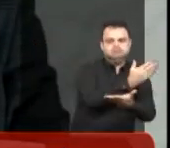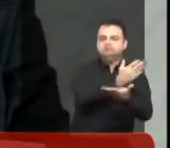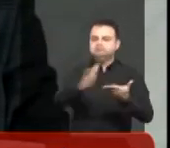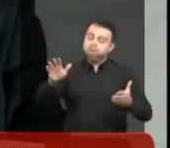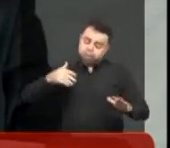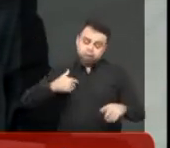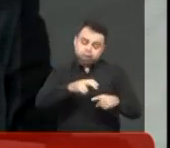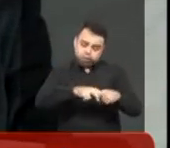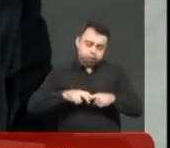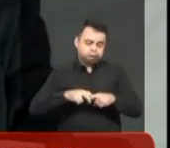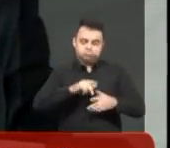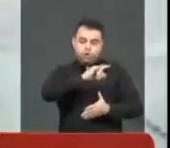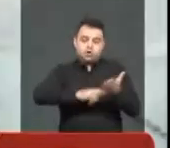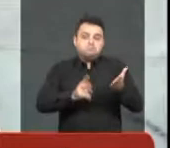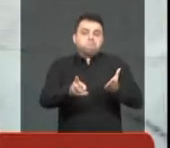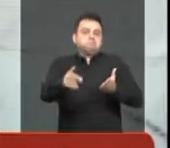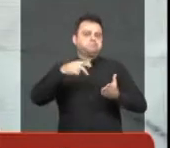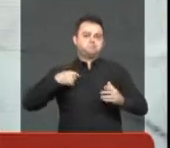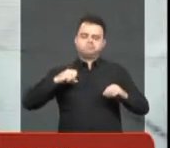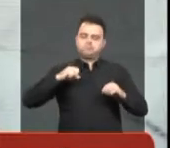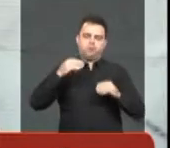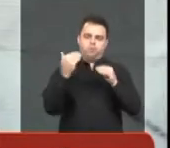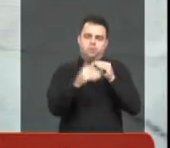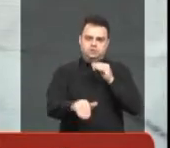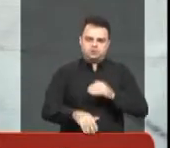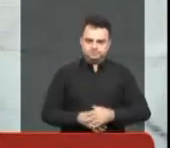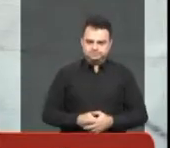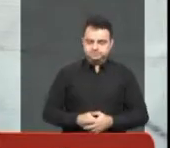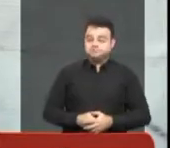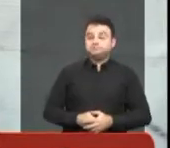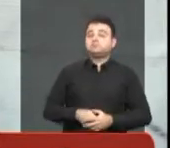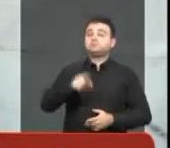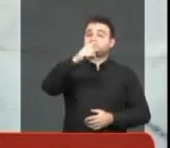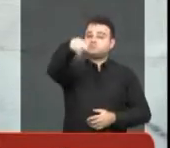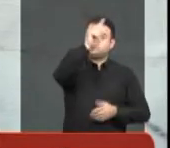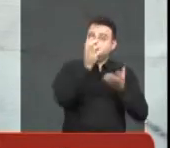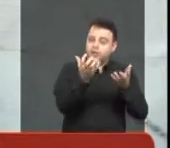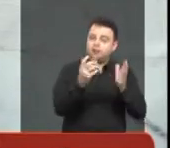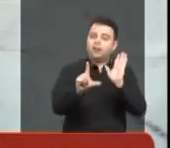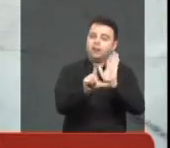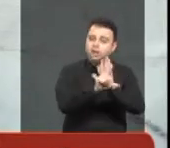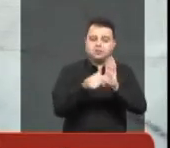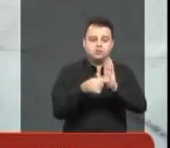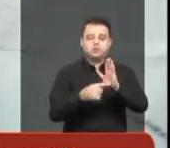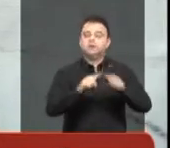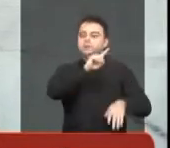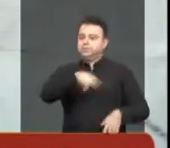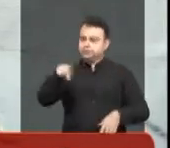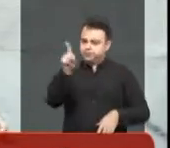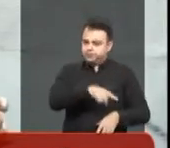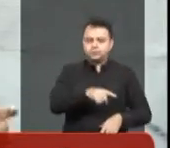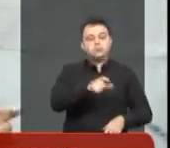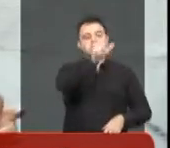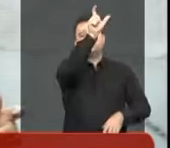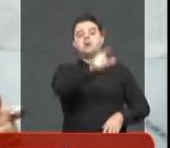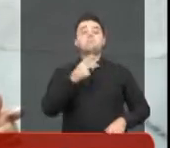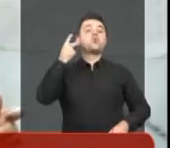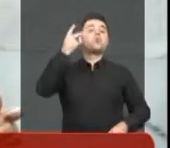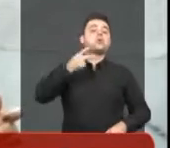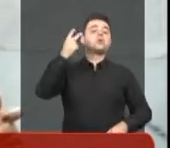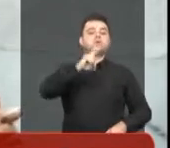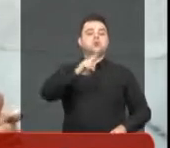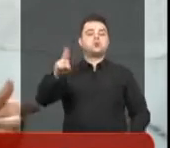isso eu me posicionei contra. E aí a gente tem uma opinião, pela suspensão da lei, do subprocurador doutor Wallace